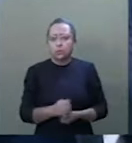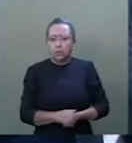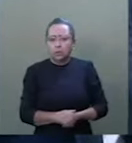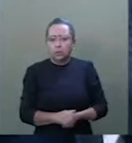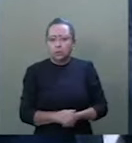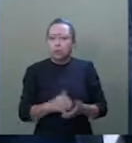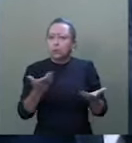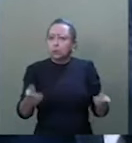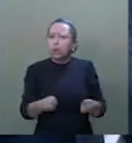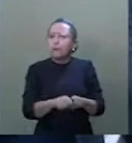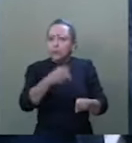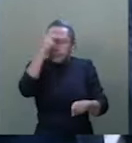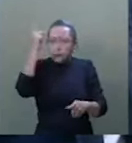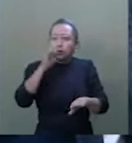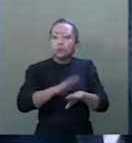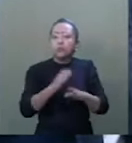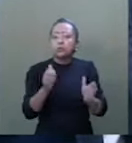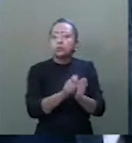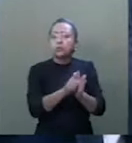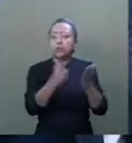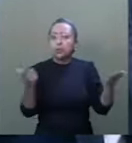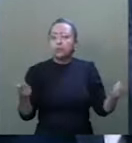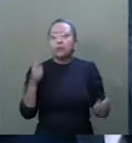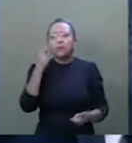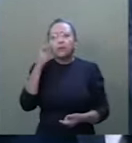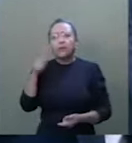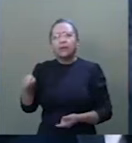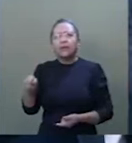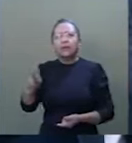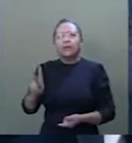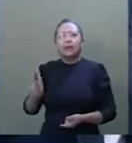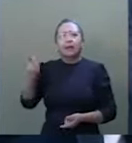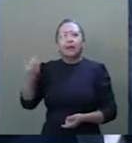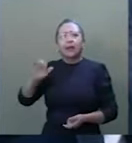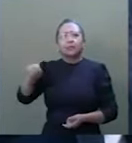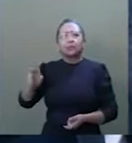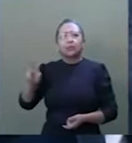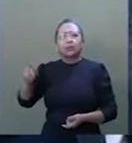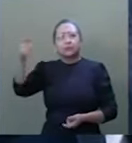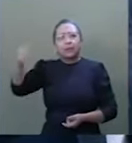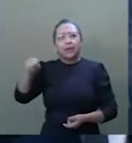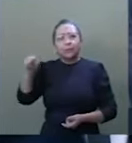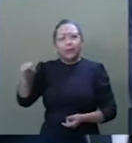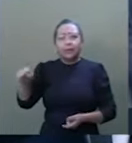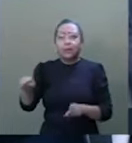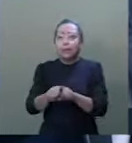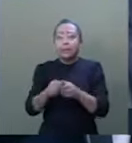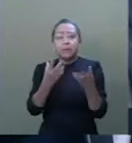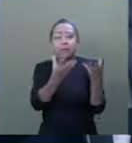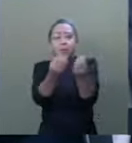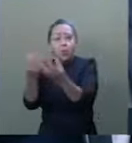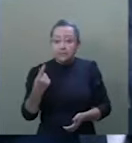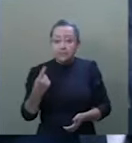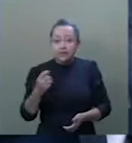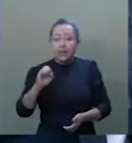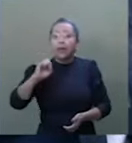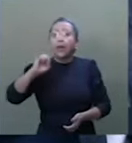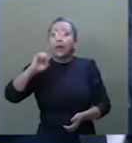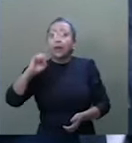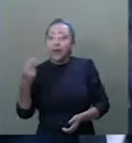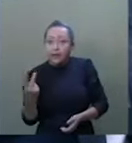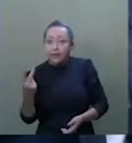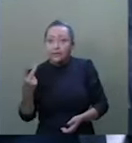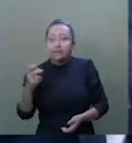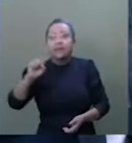jornalistas também, vi o caso aqui do Cajuru falando do caso dele, centenas nesse Brasil lá fora. E mais, ex